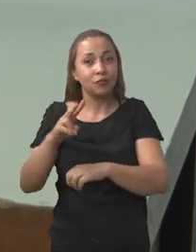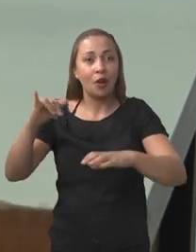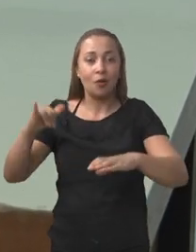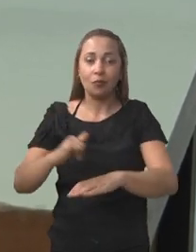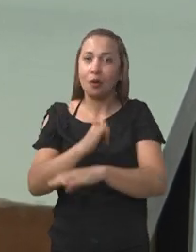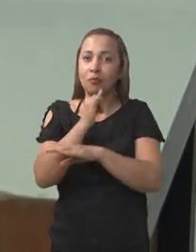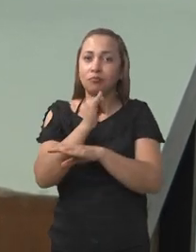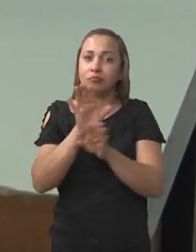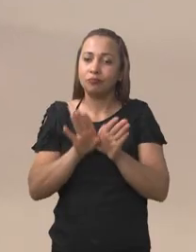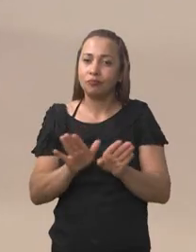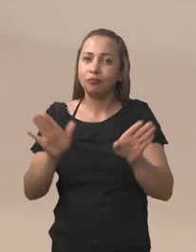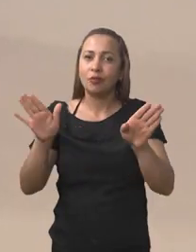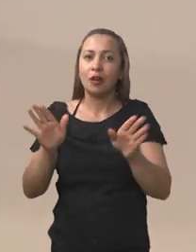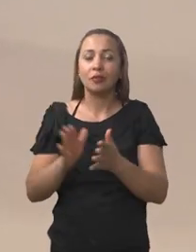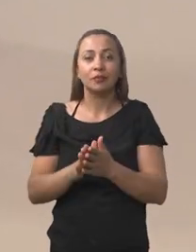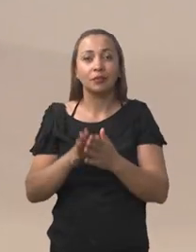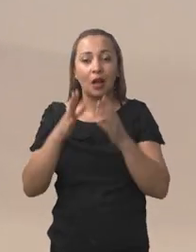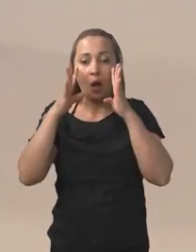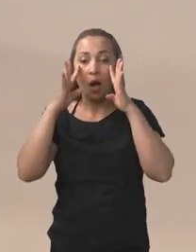Isso.